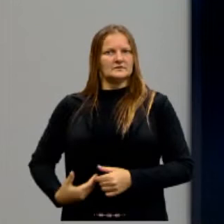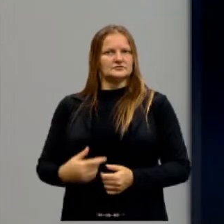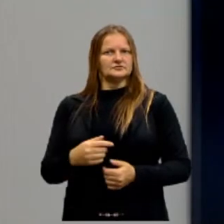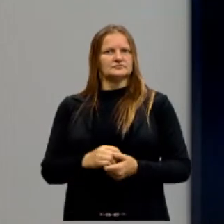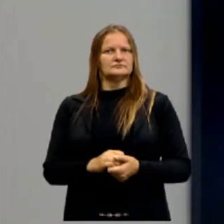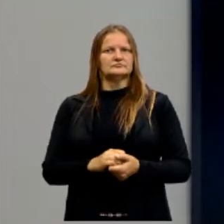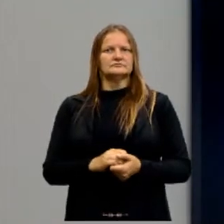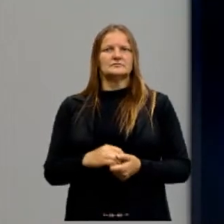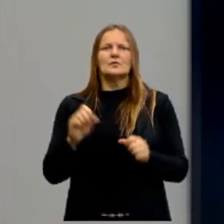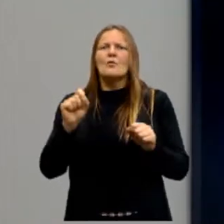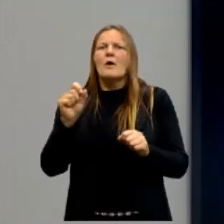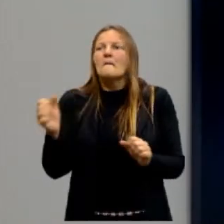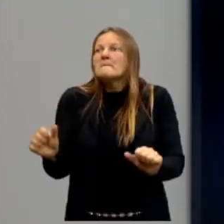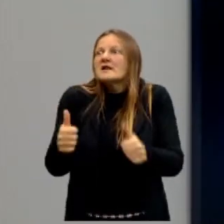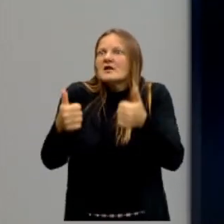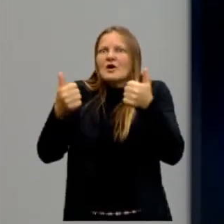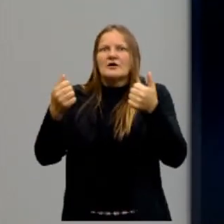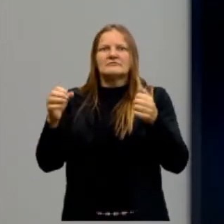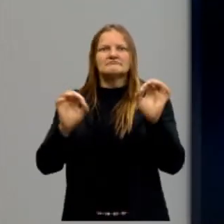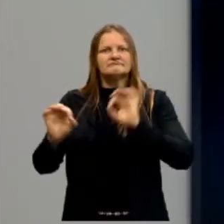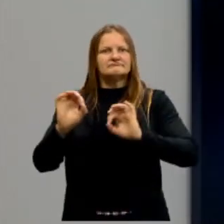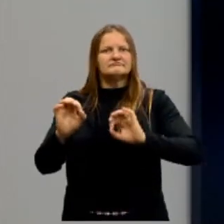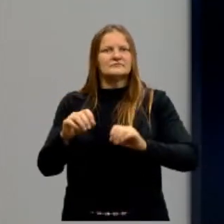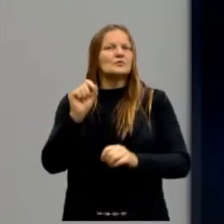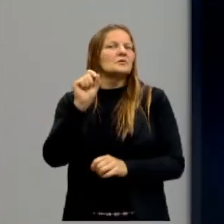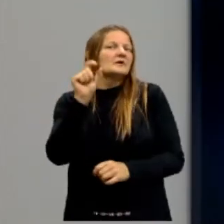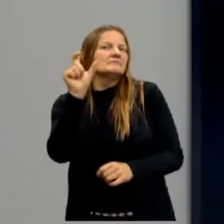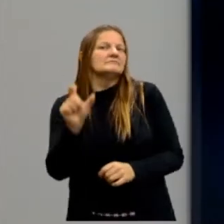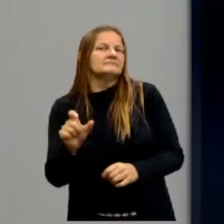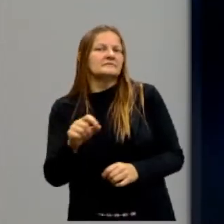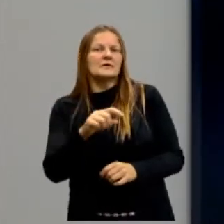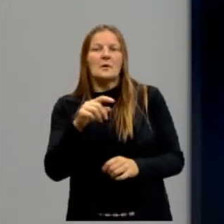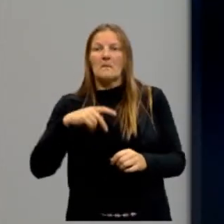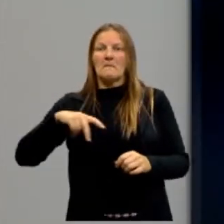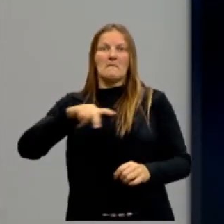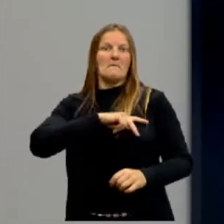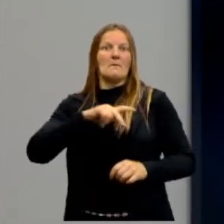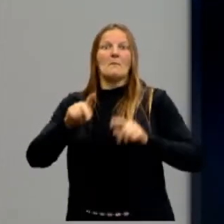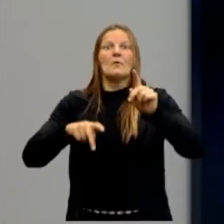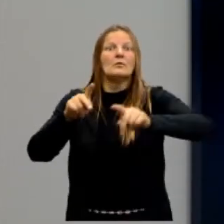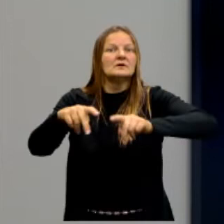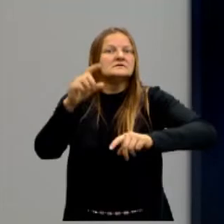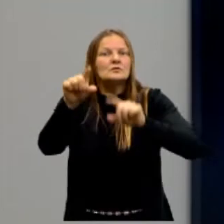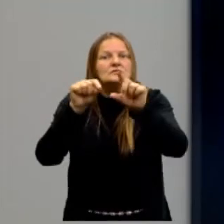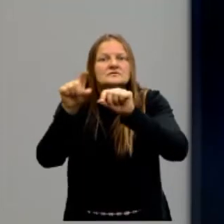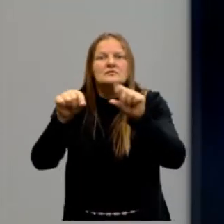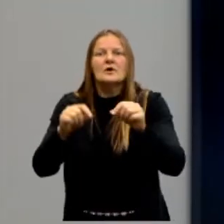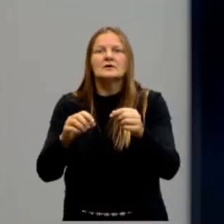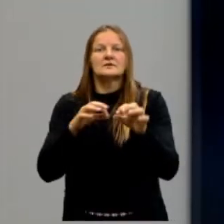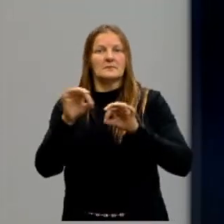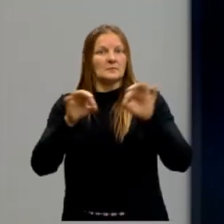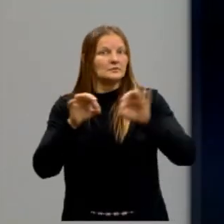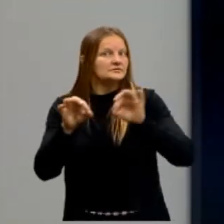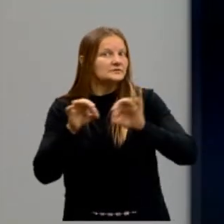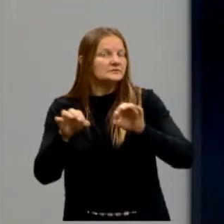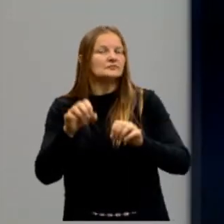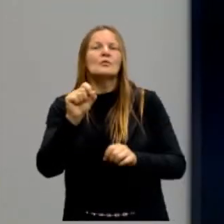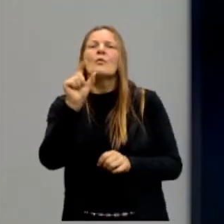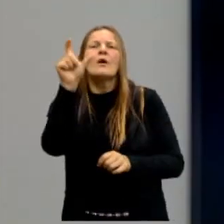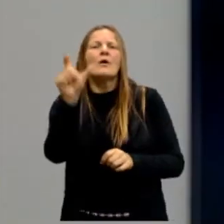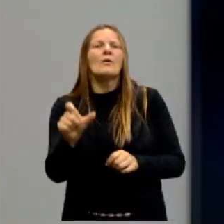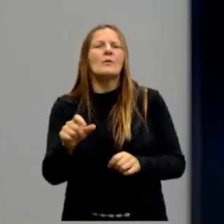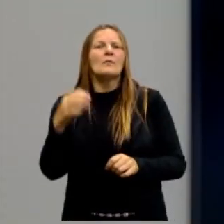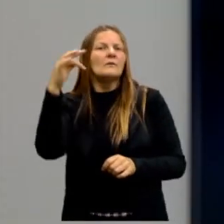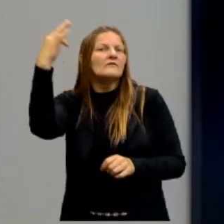O que é melhor preparado, professor? Eu sei, a população escolhe quem estiver preparado, que tem projetos, tá? Quase que um rei